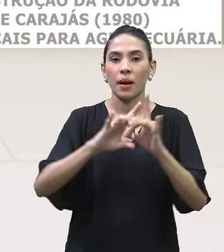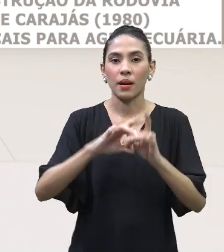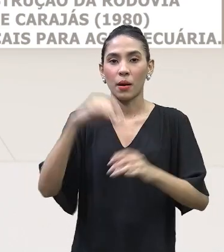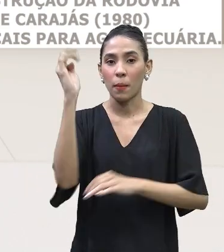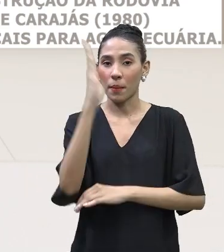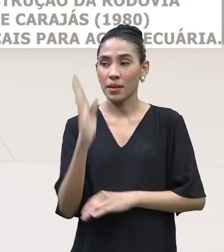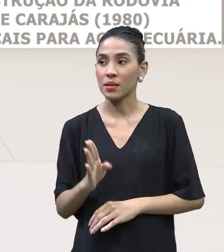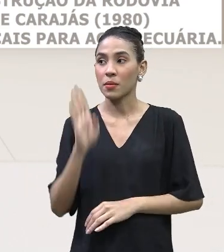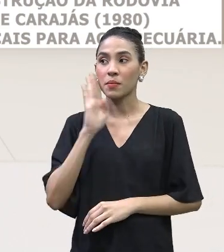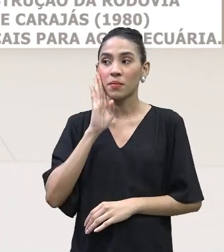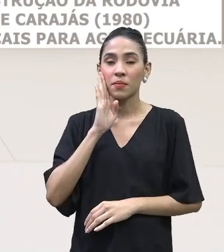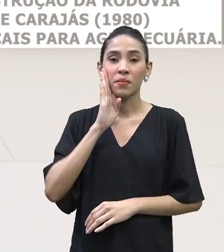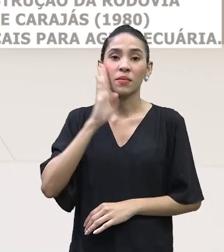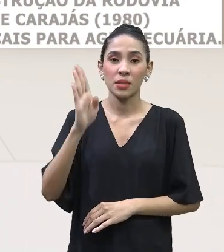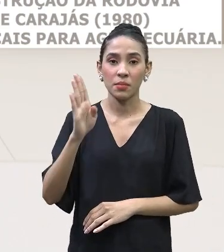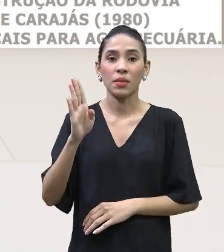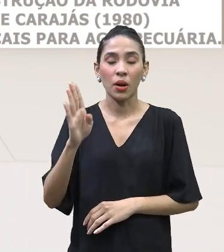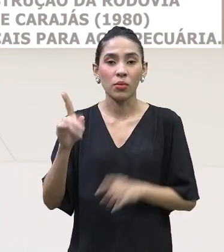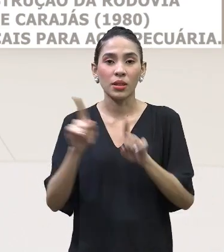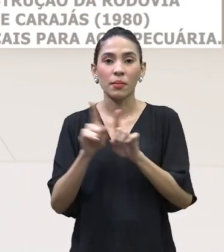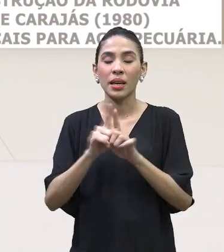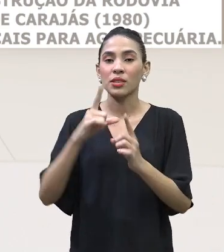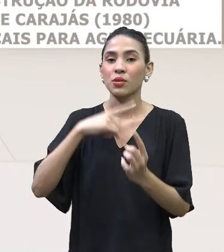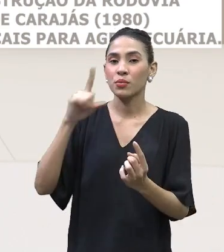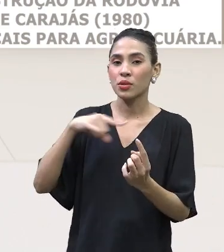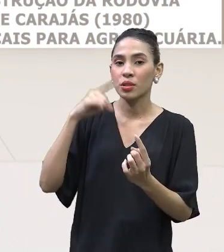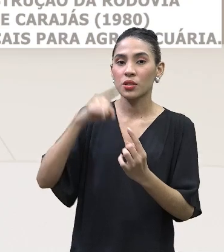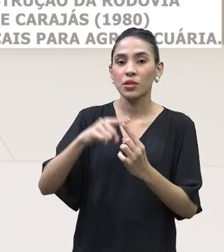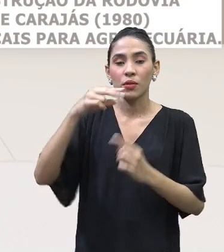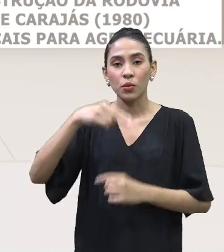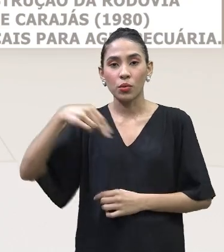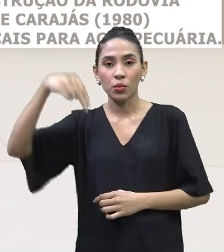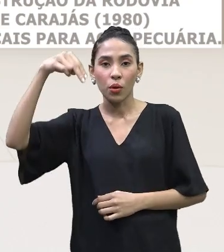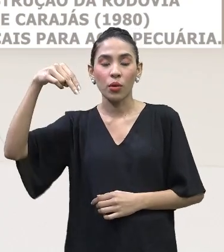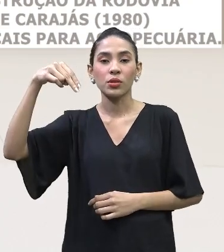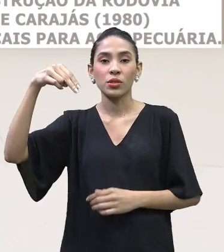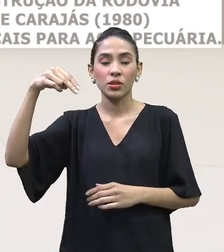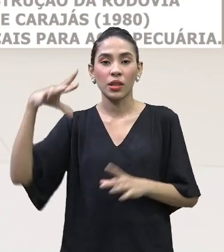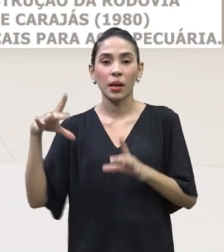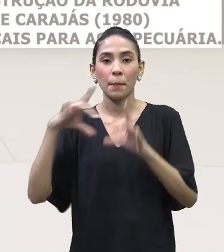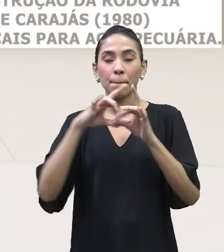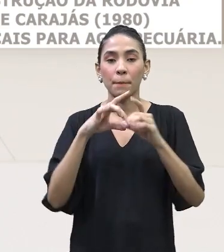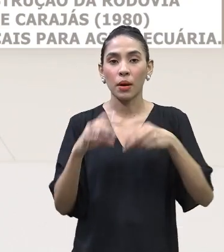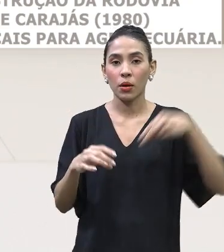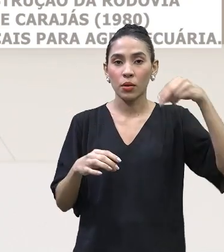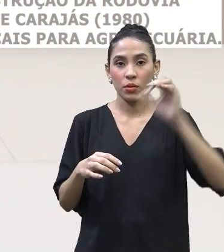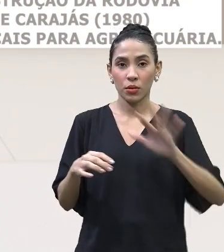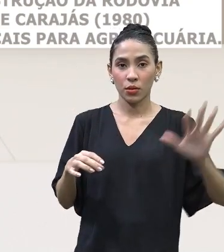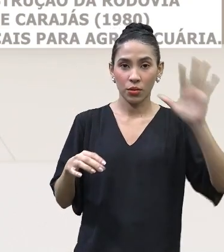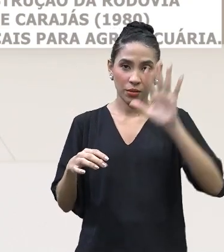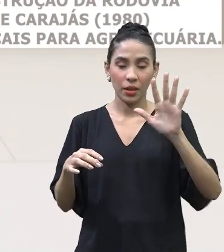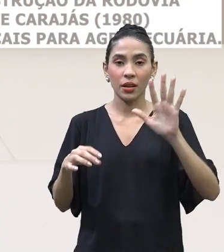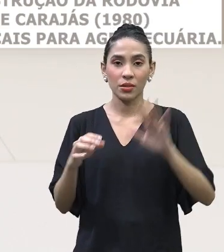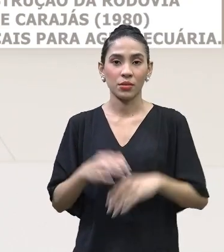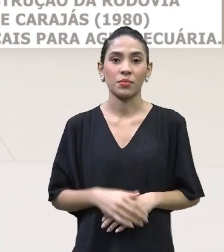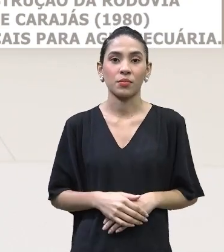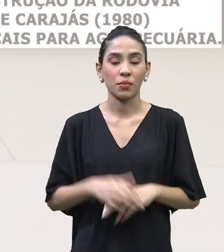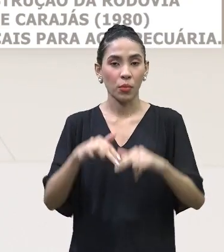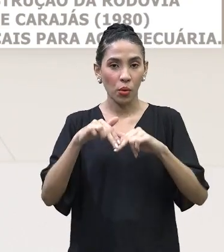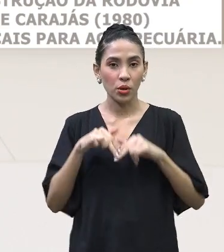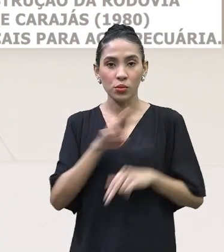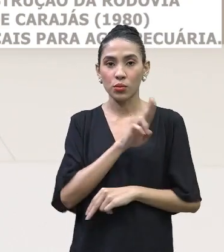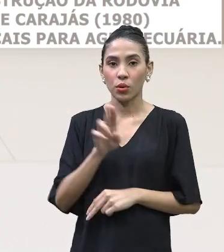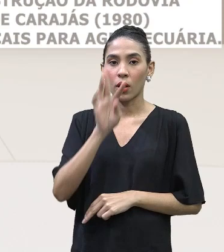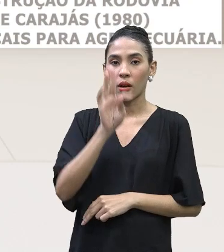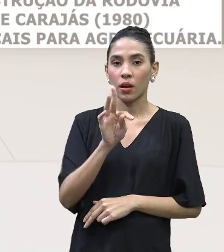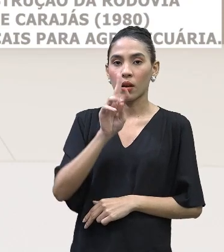Inclusive, a transamazônica, ela buscava ligar o norte ao nordeste, transversalmente. Por isso, o nome